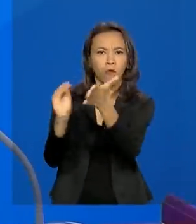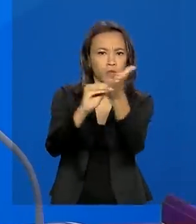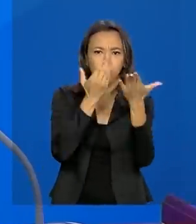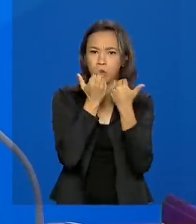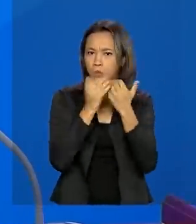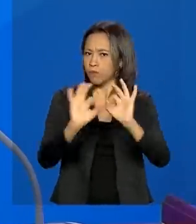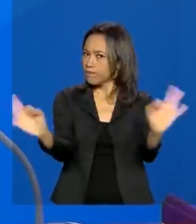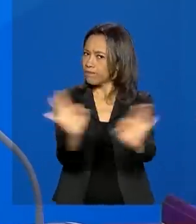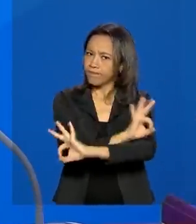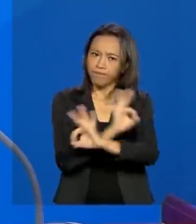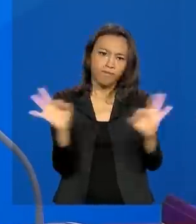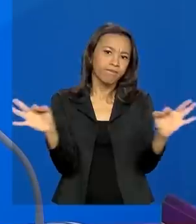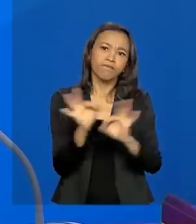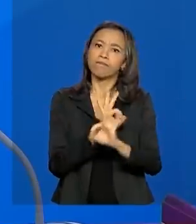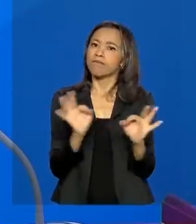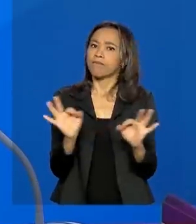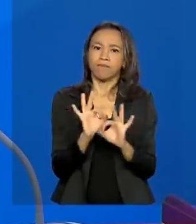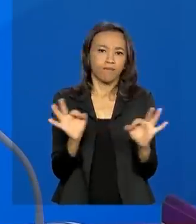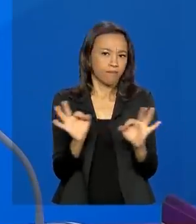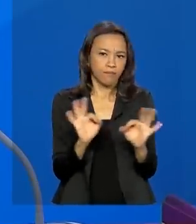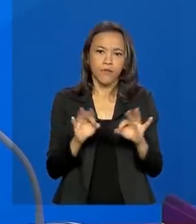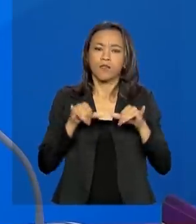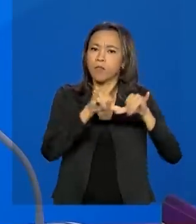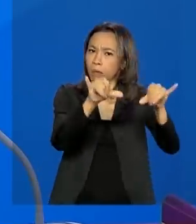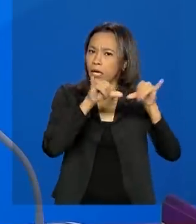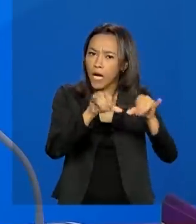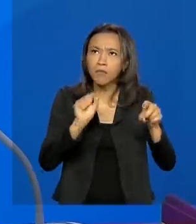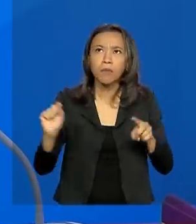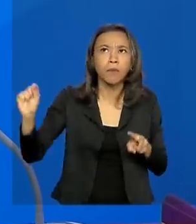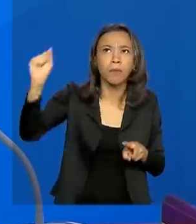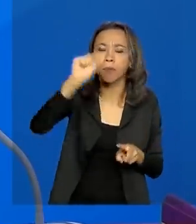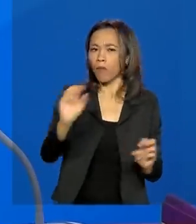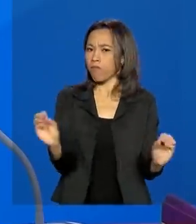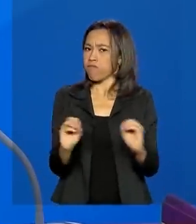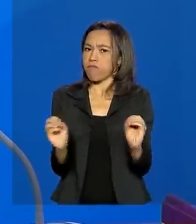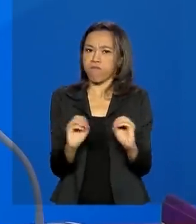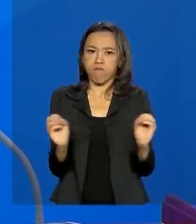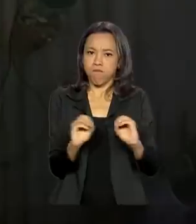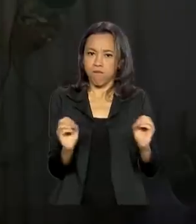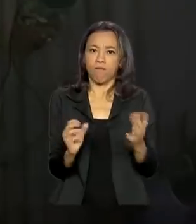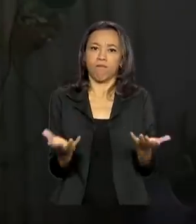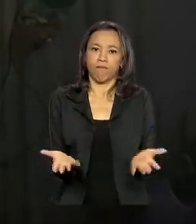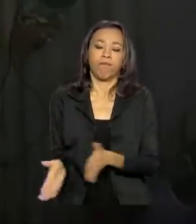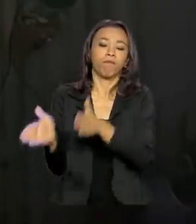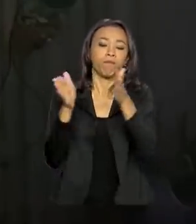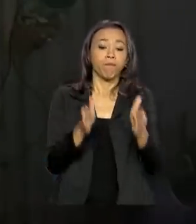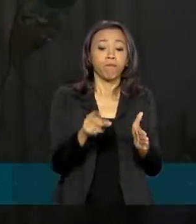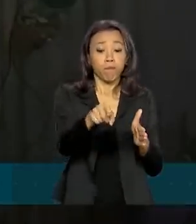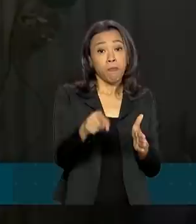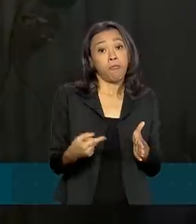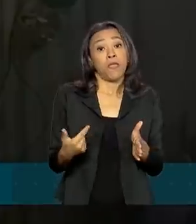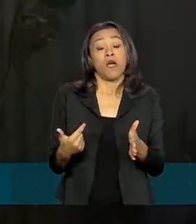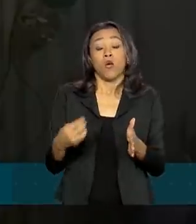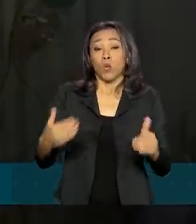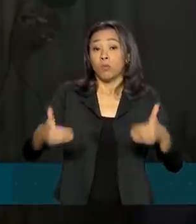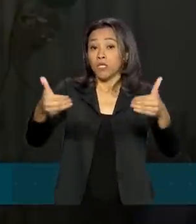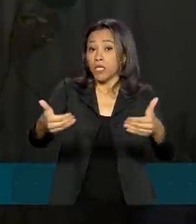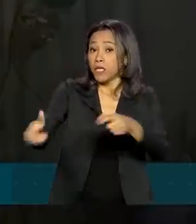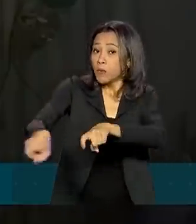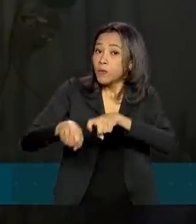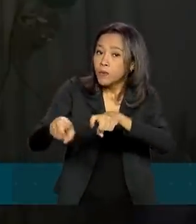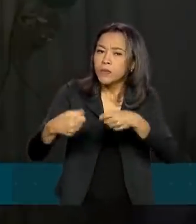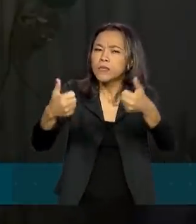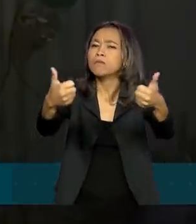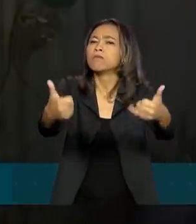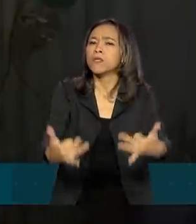qualquer tipo de alimento nas prateleiras dos supermercados, das vendas, enfim. O Ministério da Agricultura explicou que o